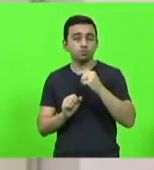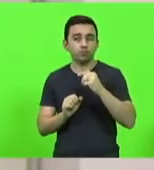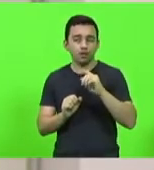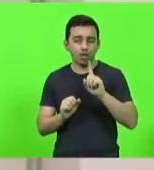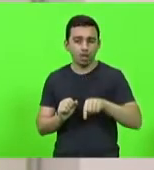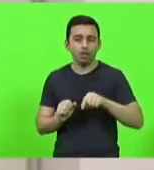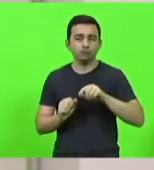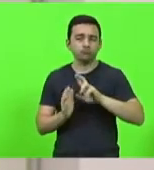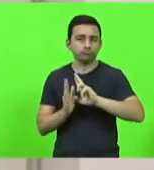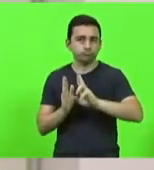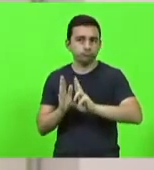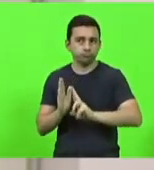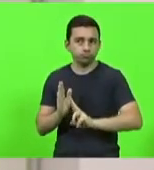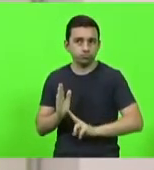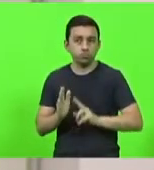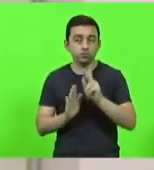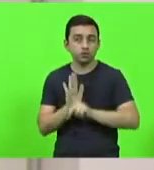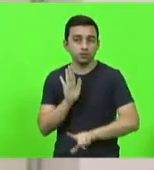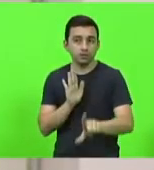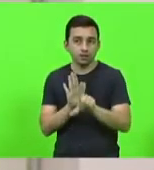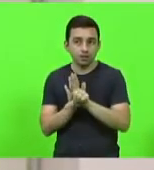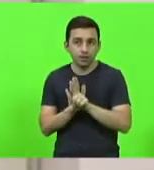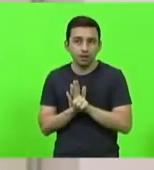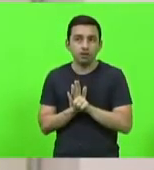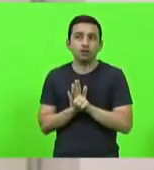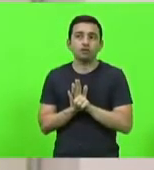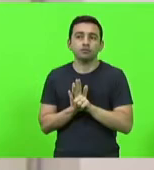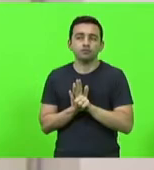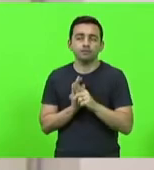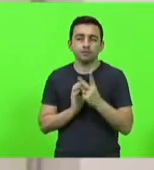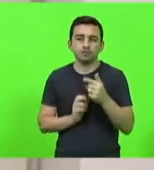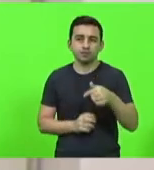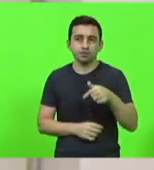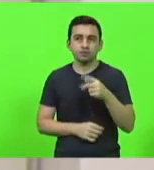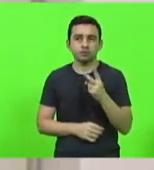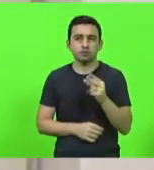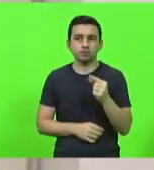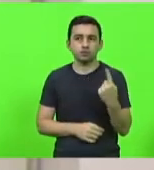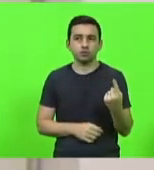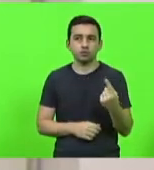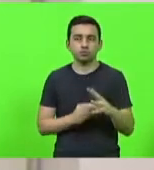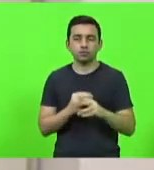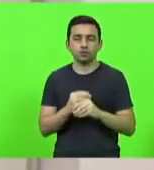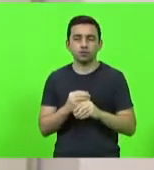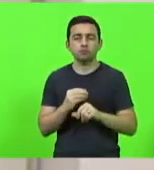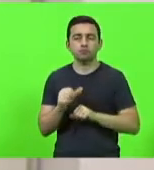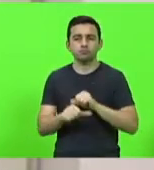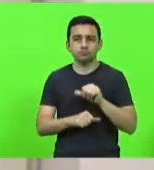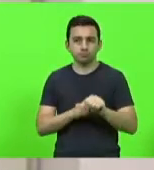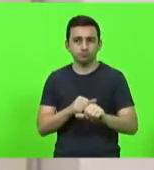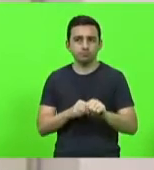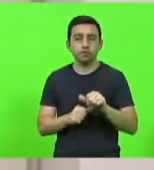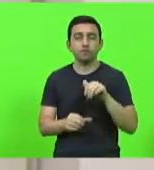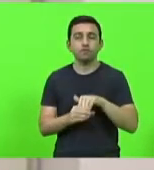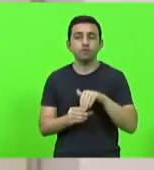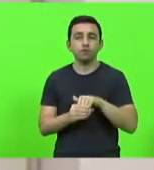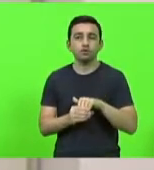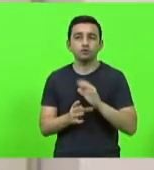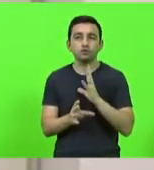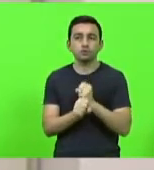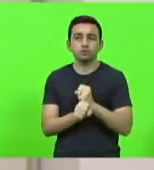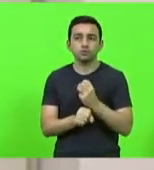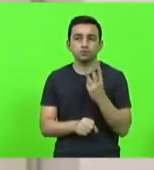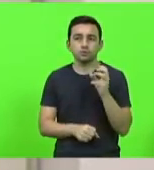complementar 27 barra 2021, com emenda aditiva e modificativa, obtendo a seguinte votação, 30